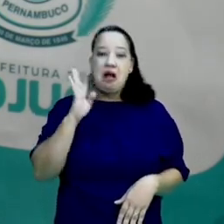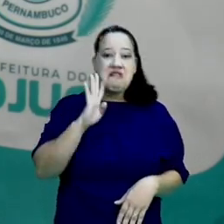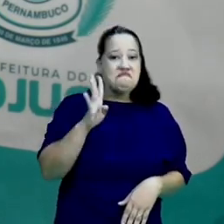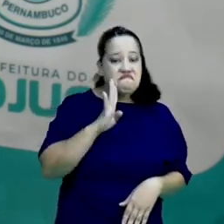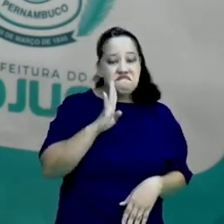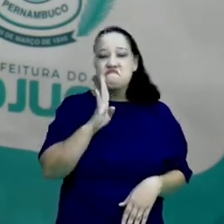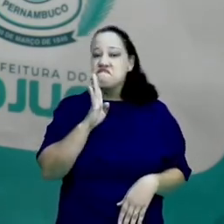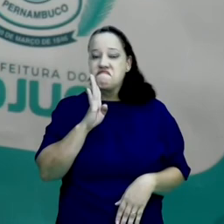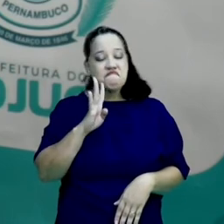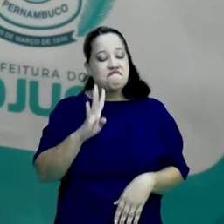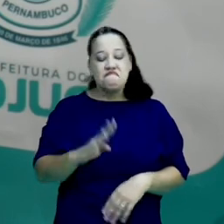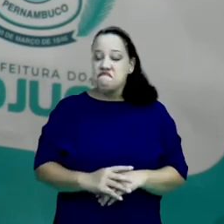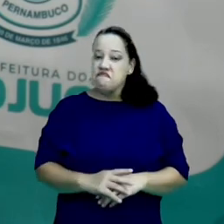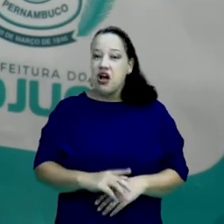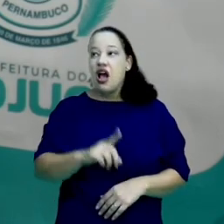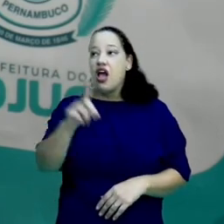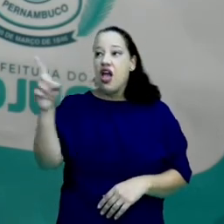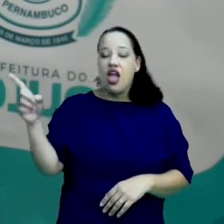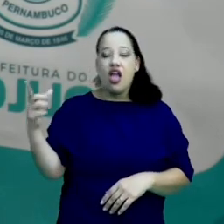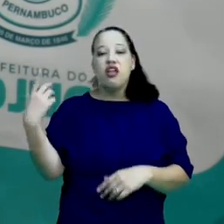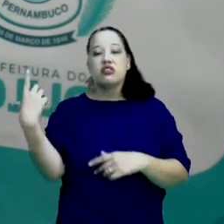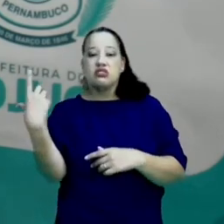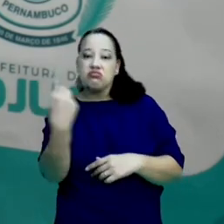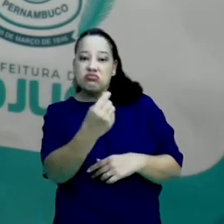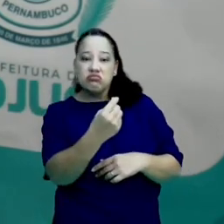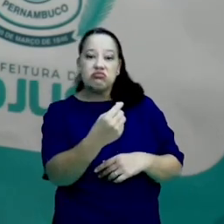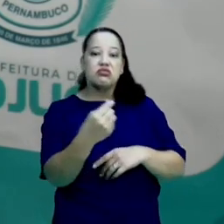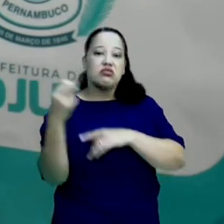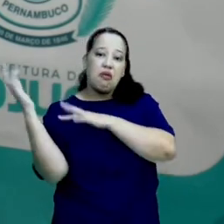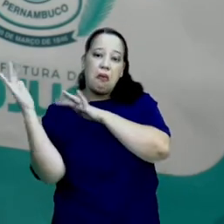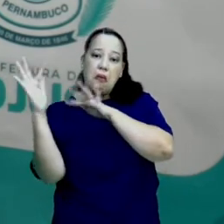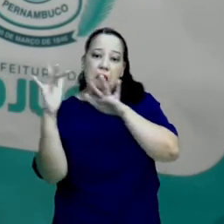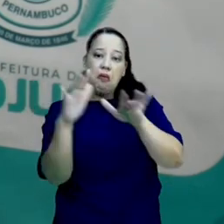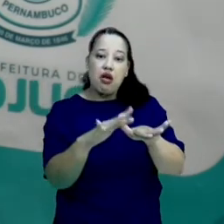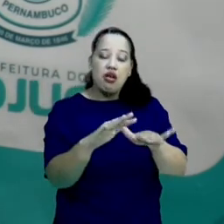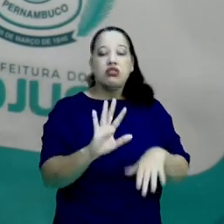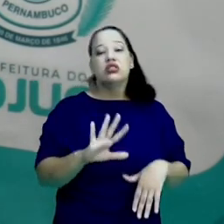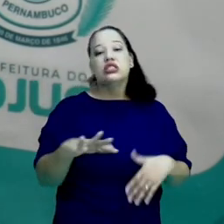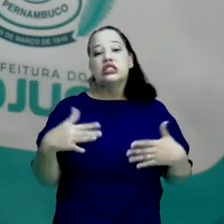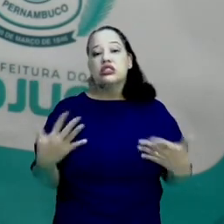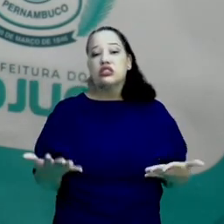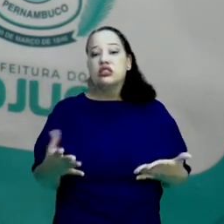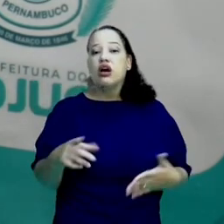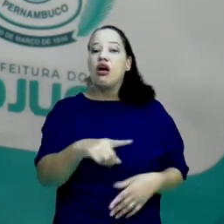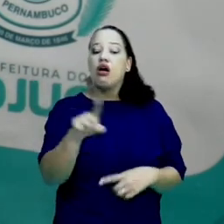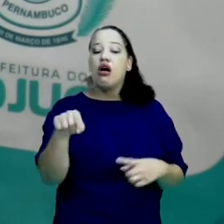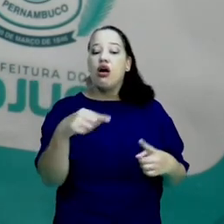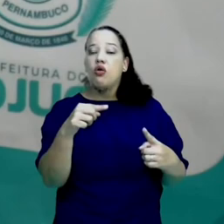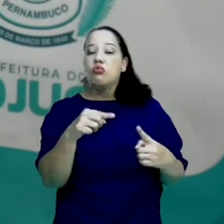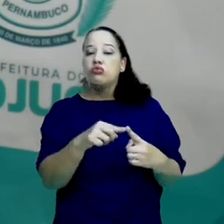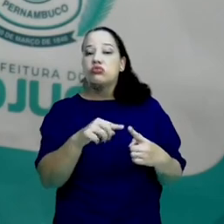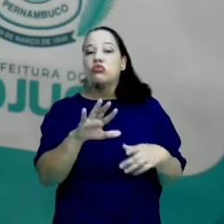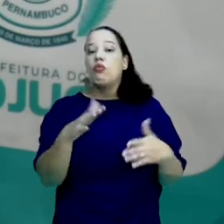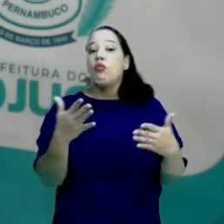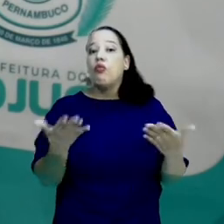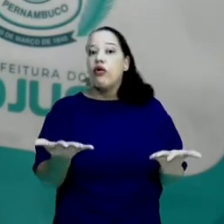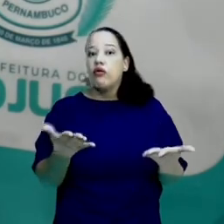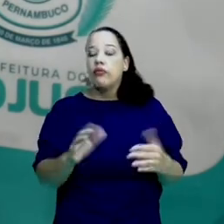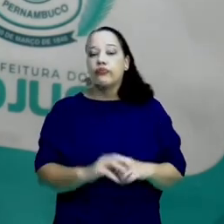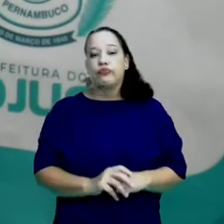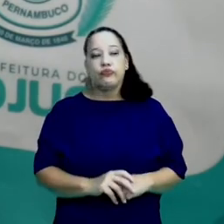que saíam do seu continente, dos seus países de origem. E aí, qual era o interesse desse processo?